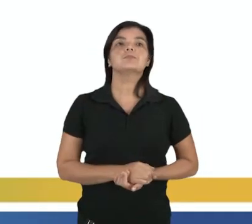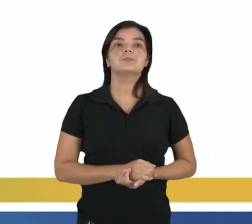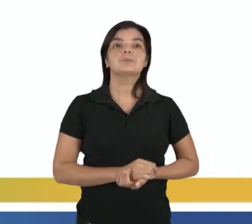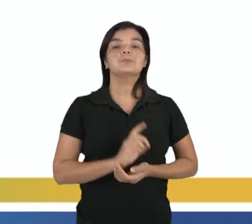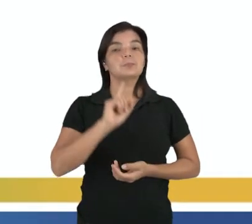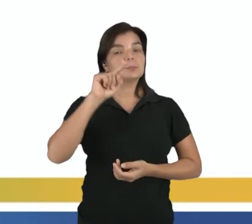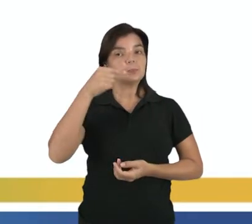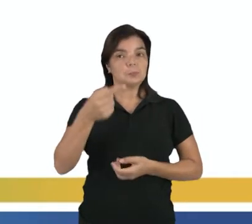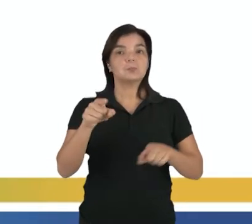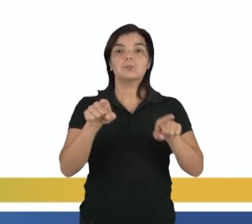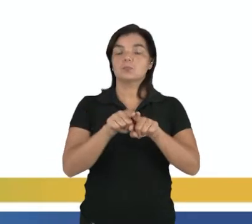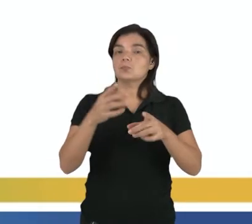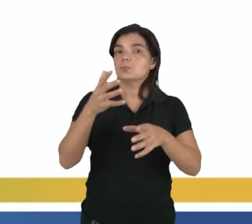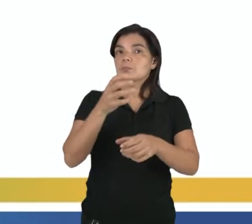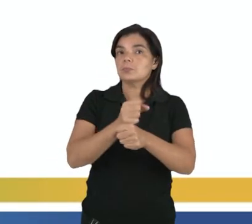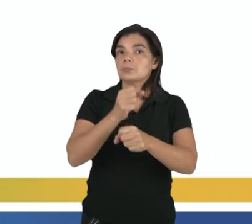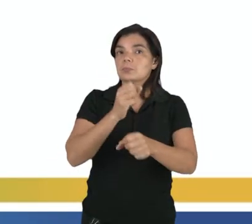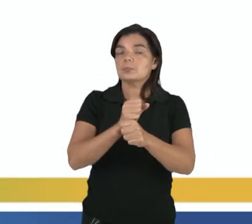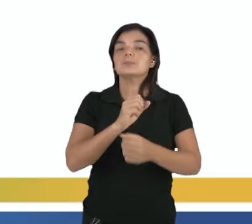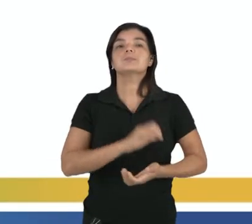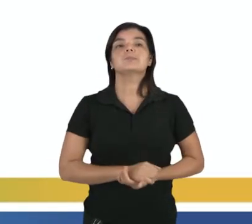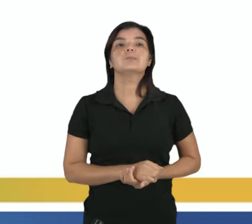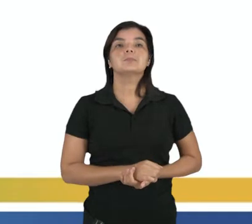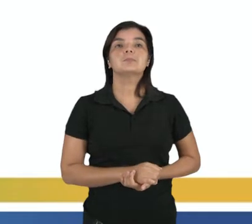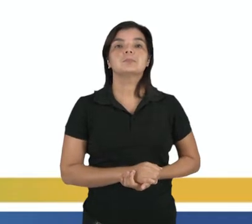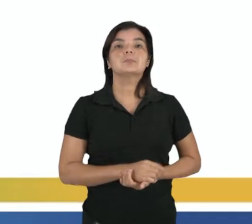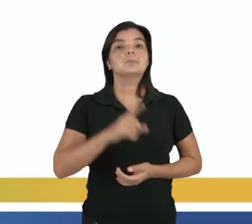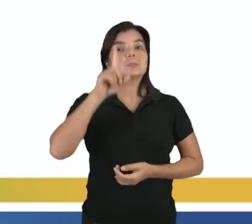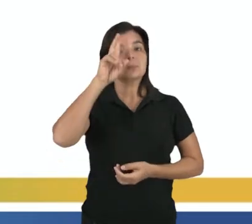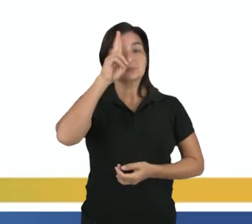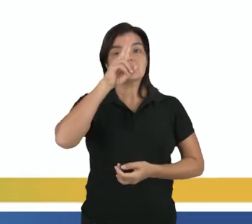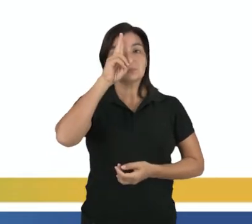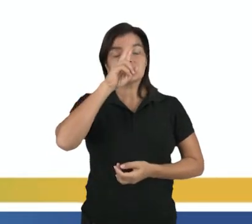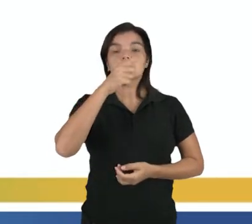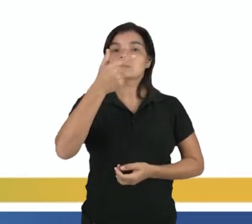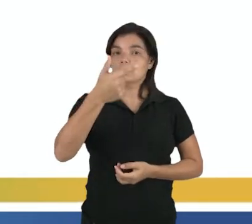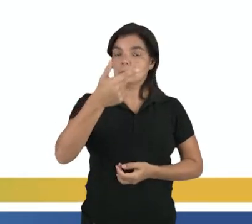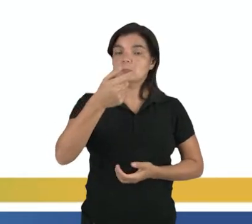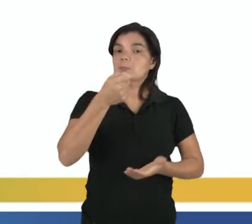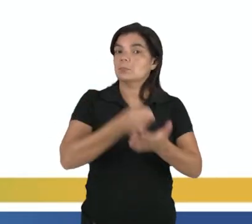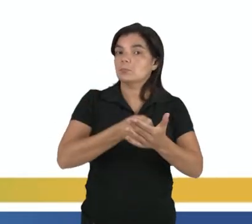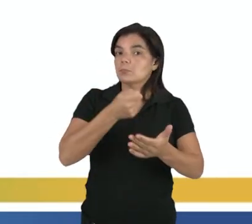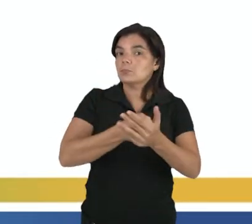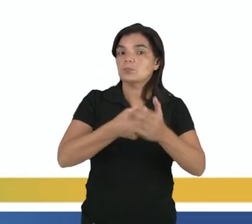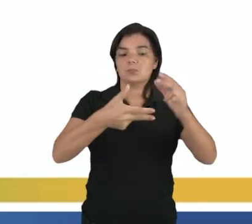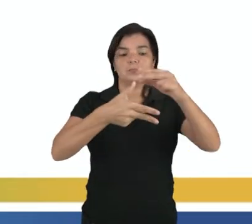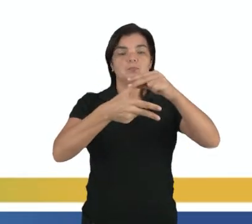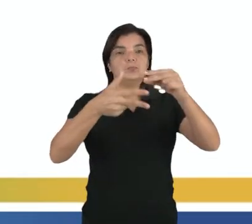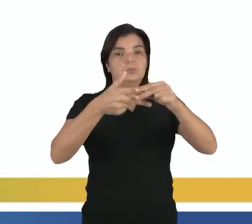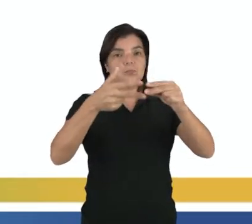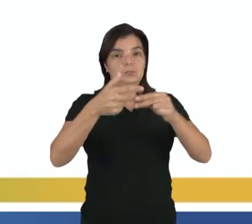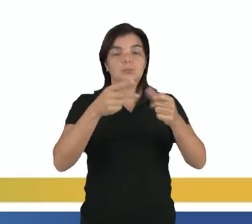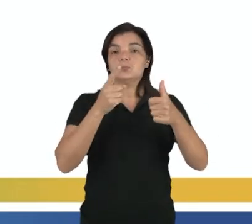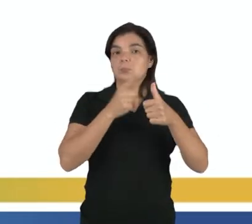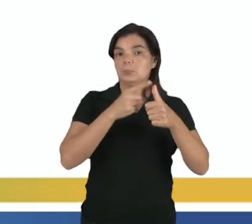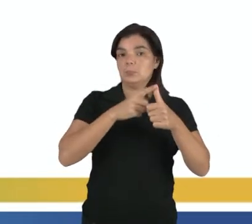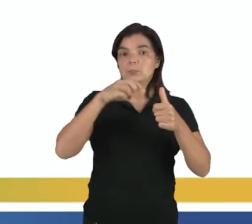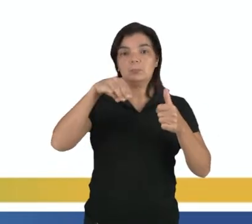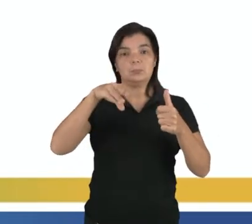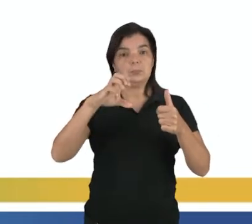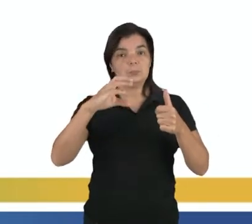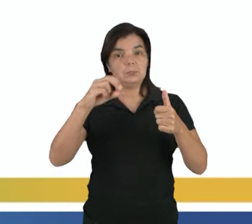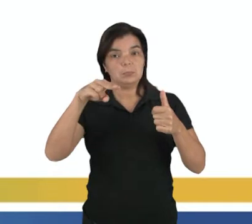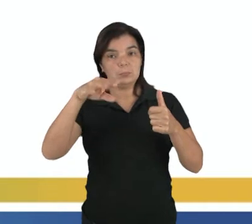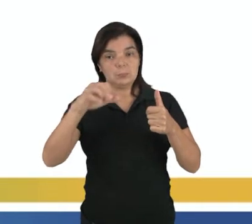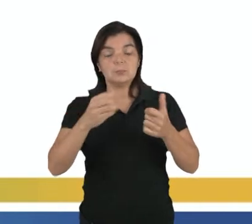Outra questão, que uma questão de cálculo, tá? Lembrando que esse é o segundo assunto mais cobrado do Enem. O primeiro é mecânico, o segundo é ondas.